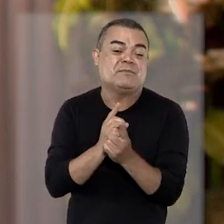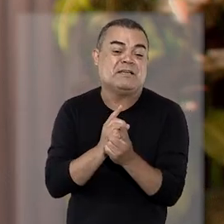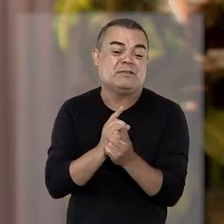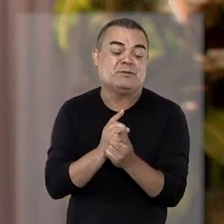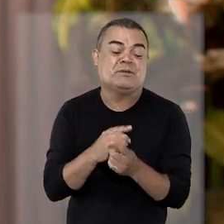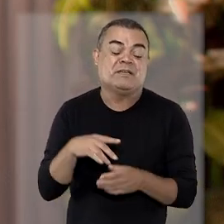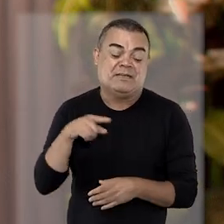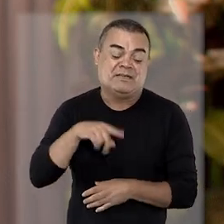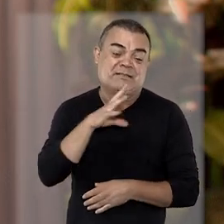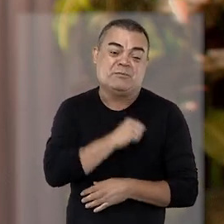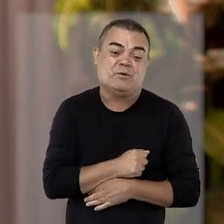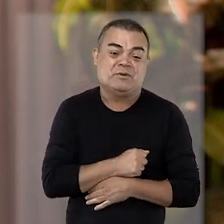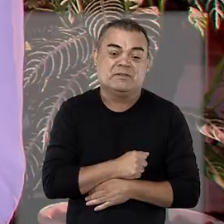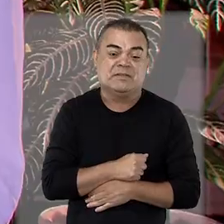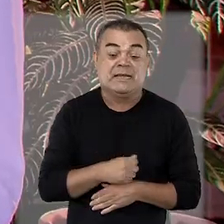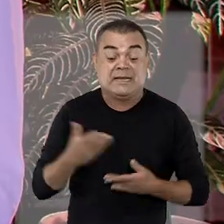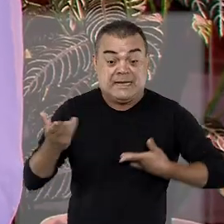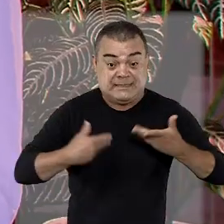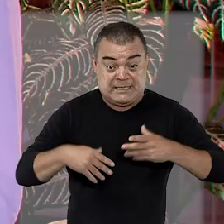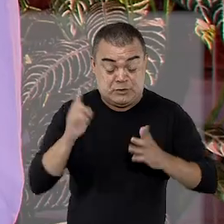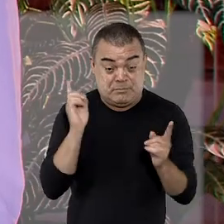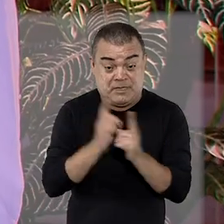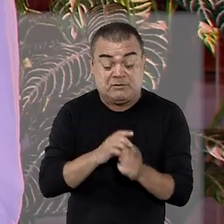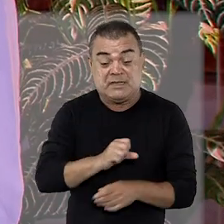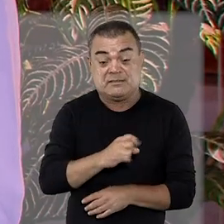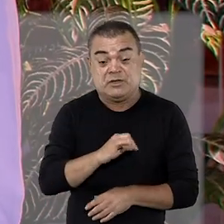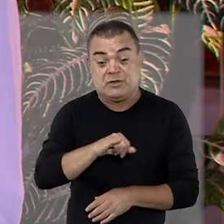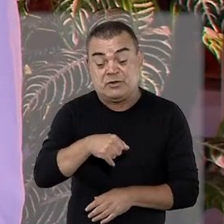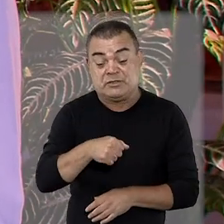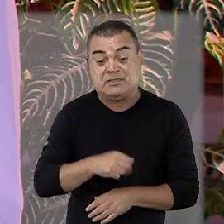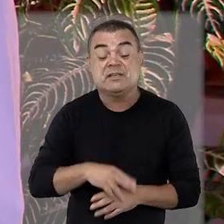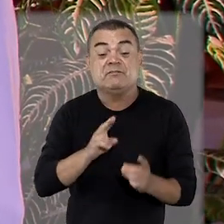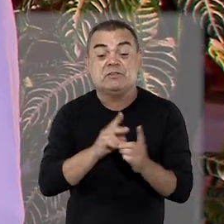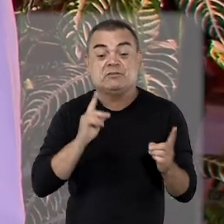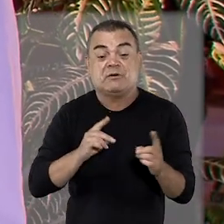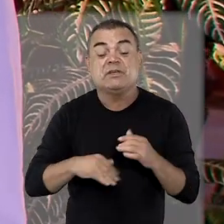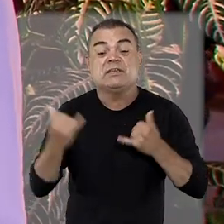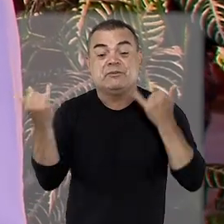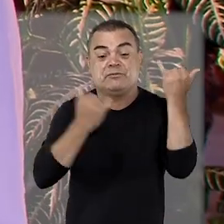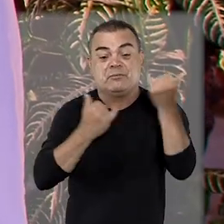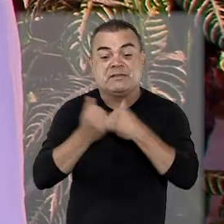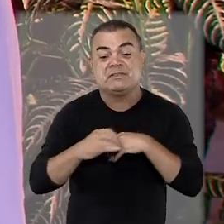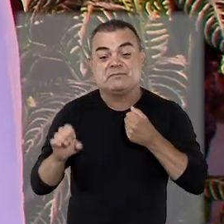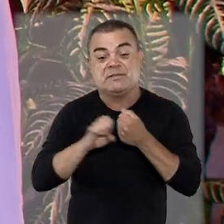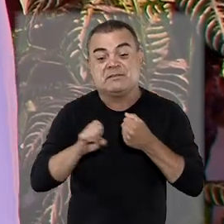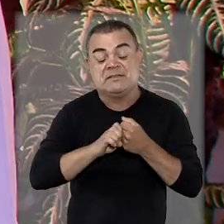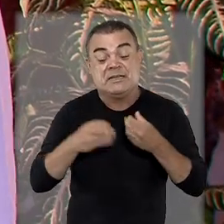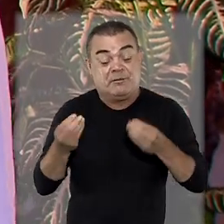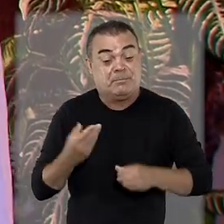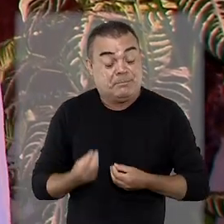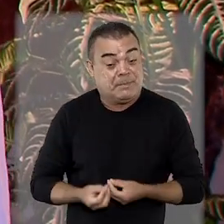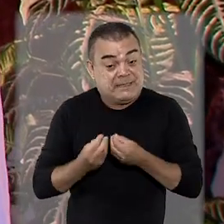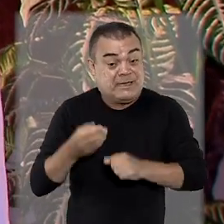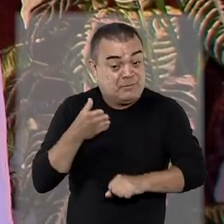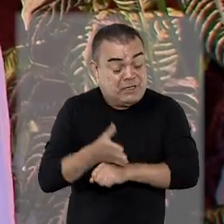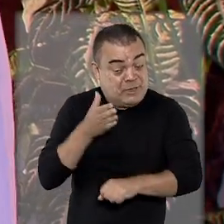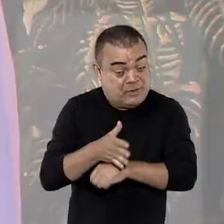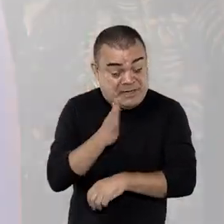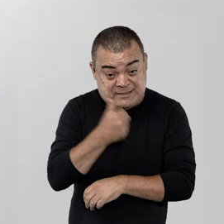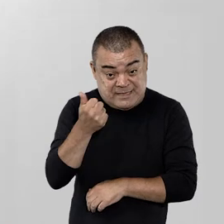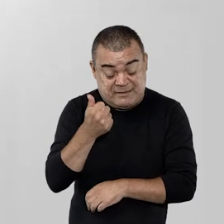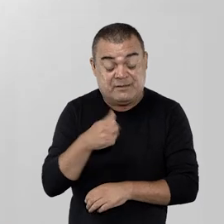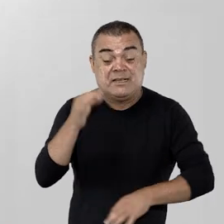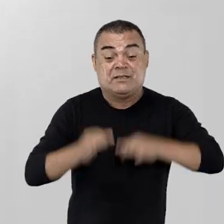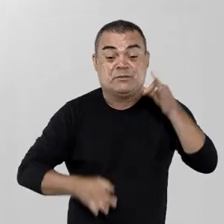atendimentos, esse amor. Atendimento STJ Virtual. Informações especializadas para garantir o seu melhor acesso à